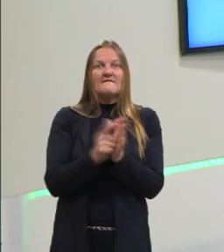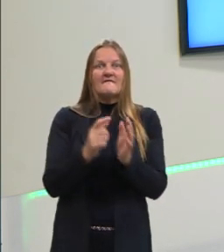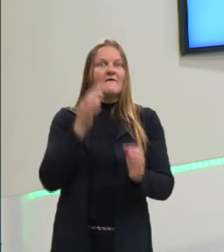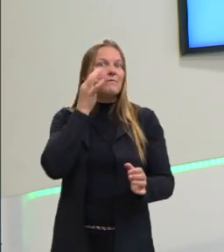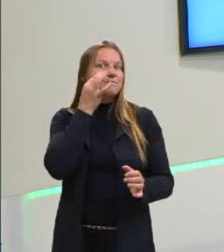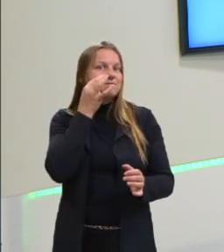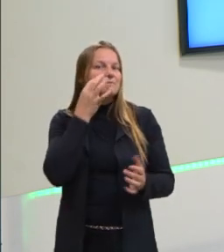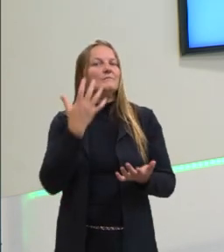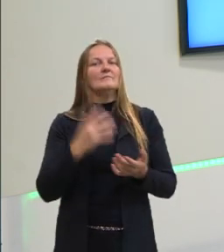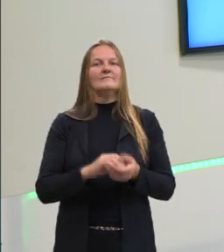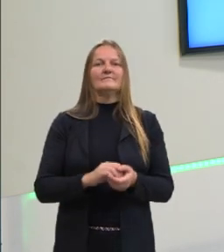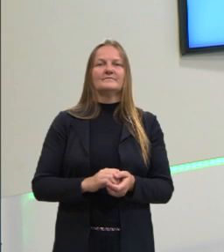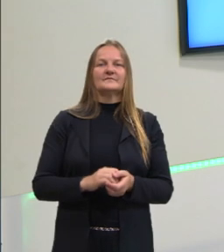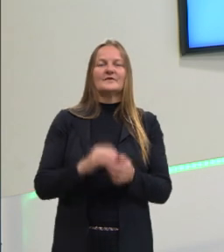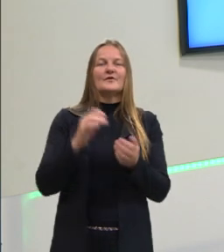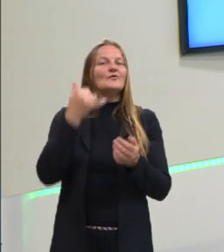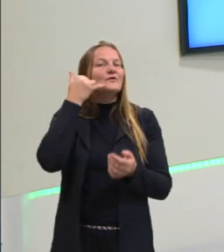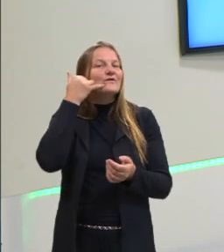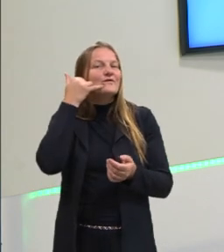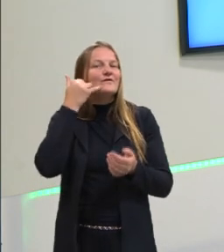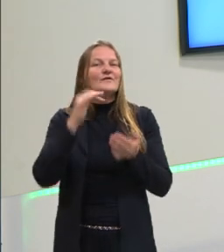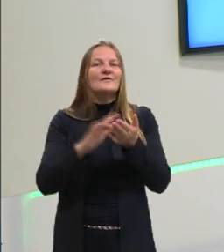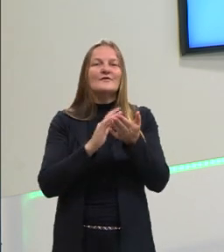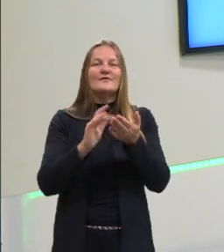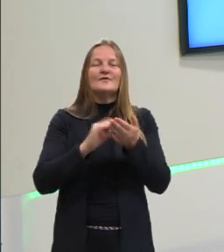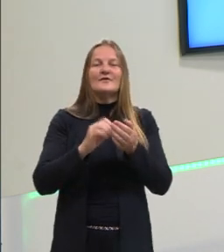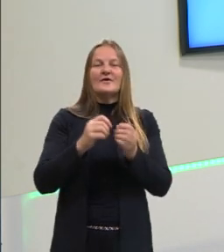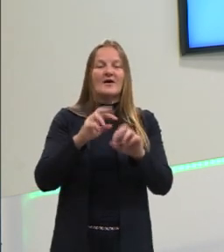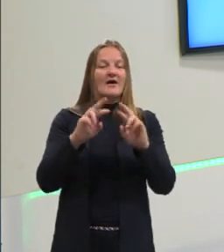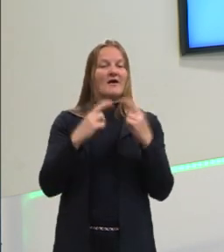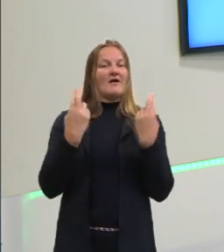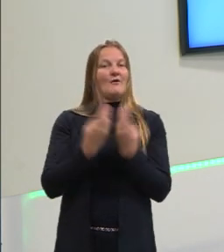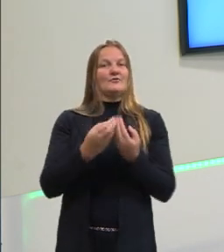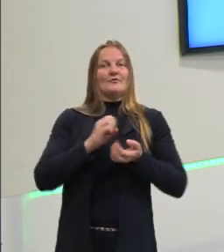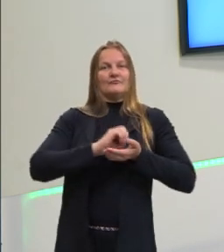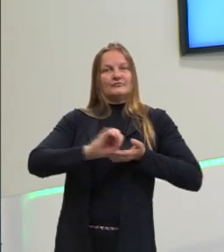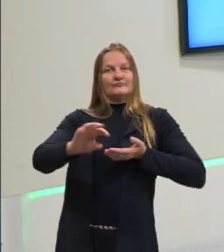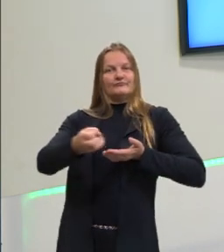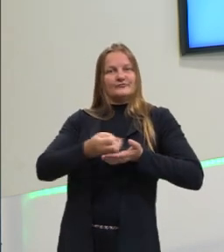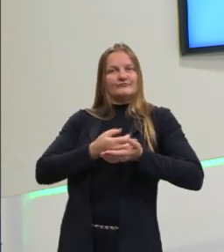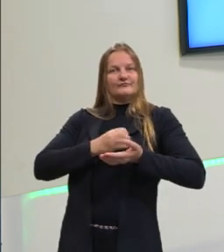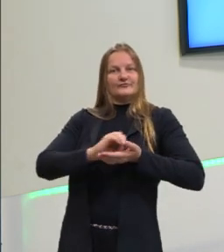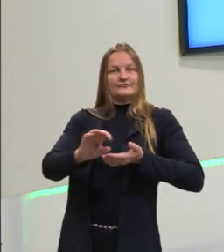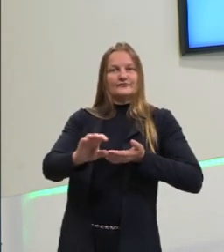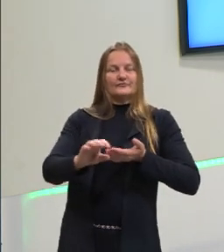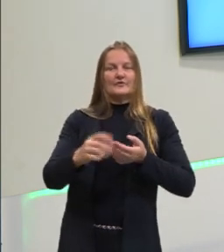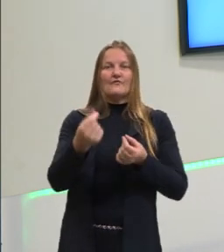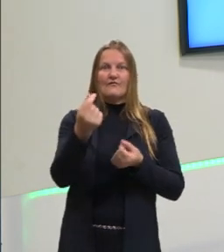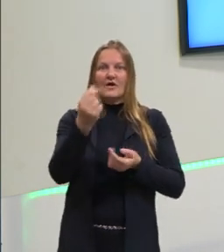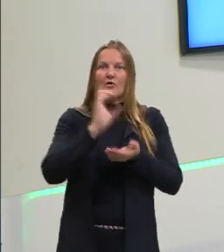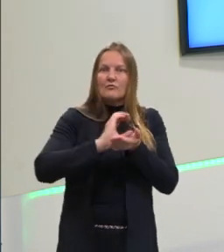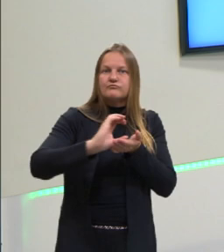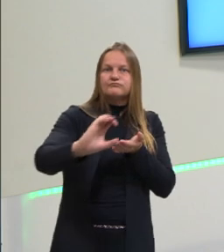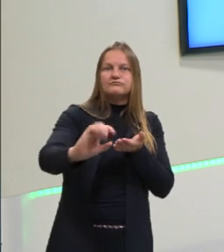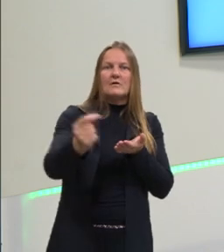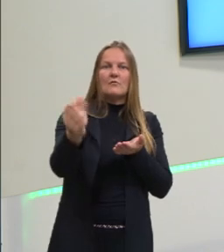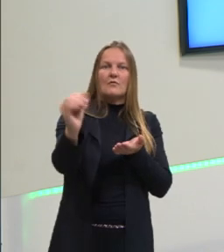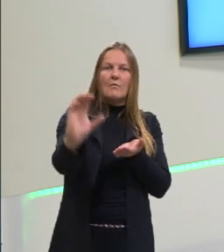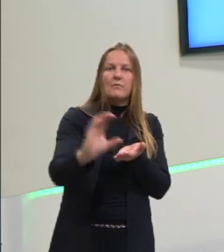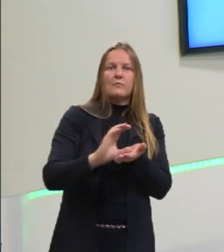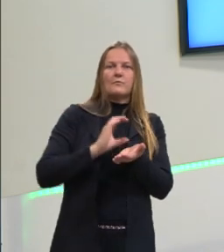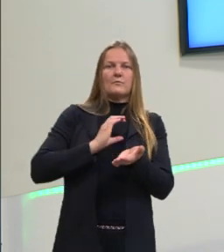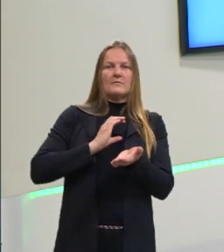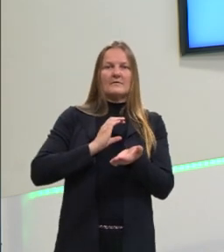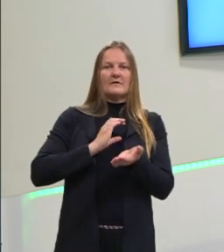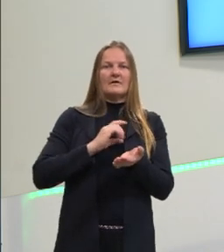smartphone, né, em determinado momento, a partir de uma reunião, pessoas fazem transações de valores muito altos, ou de valores baixos,